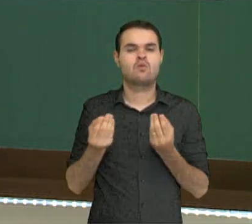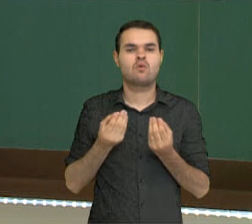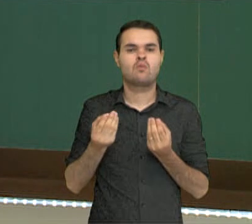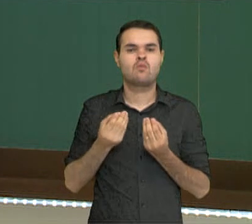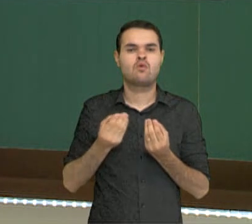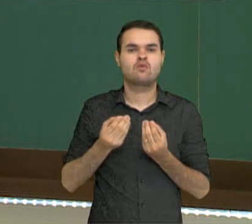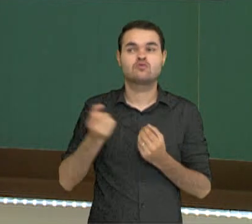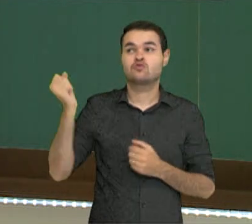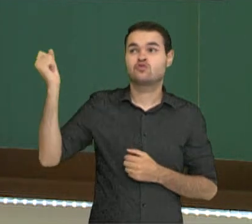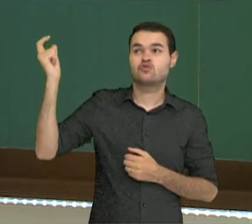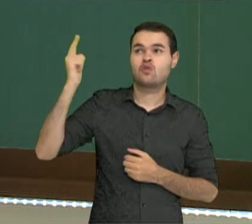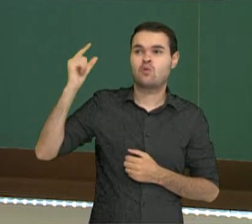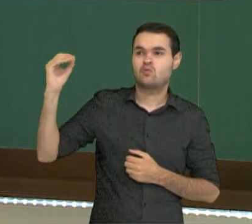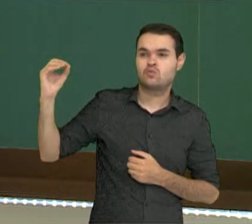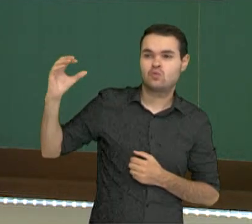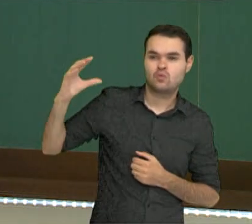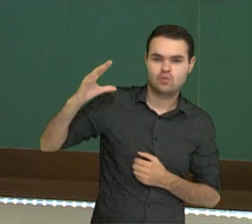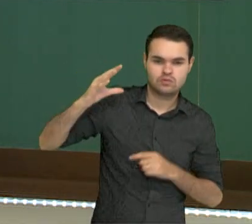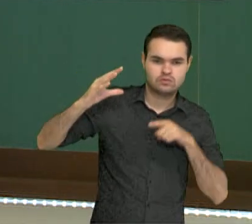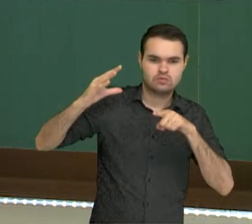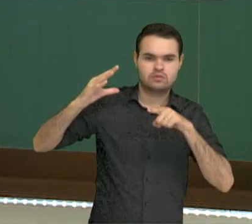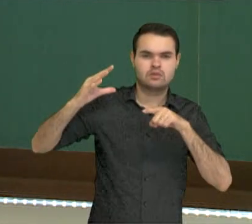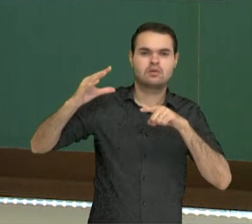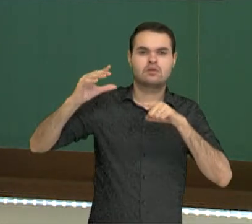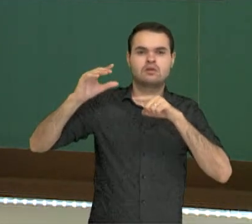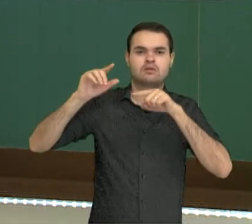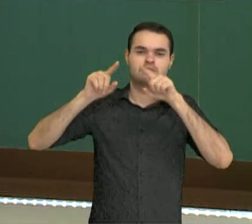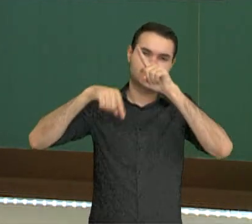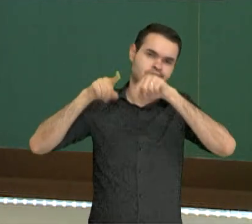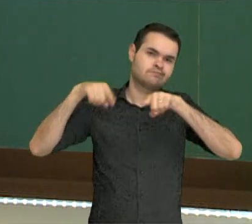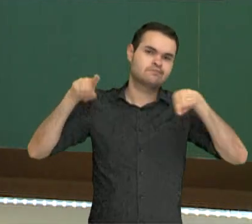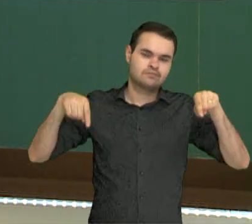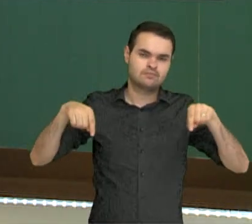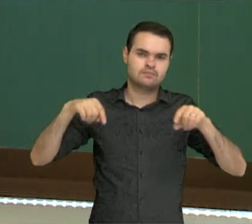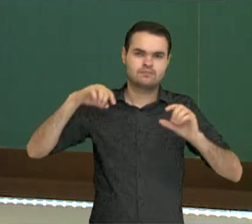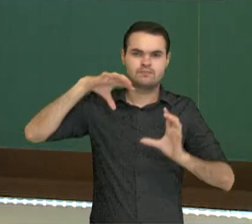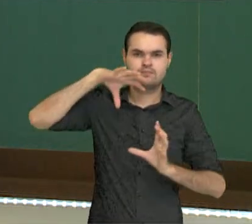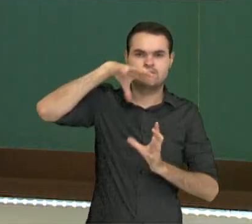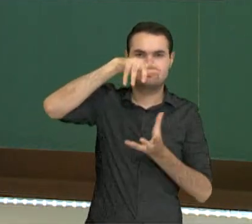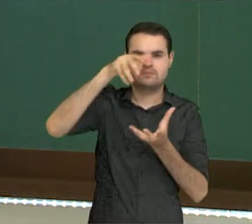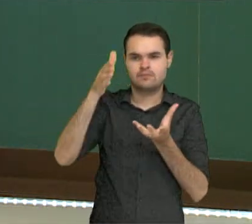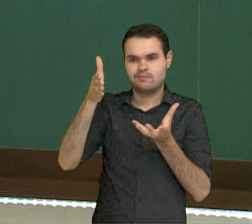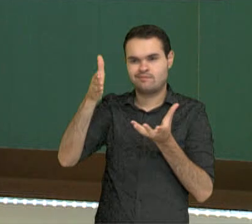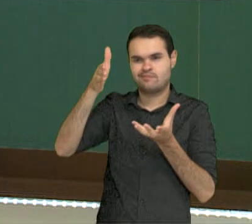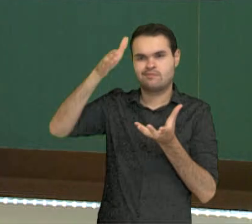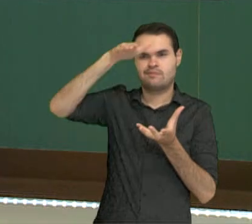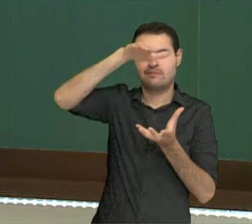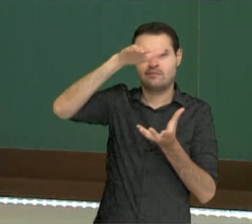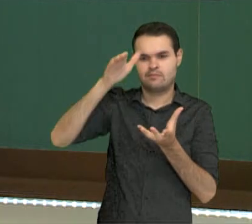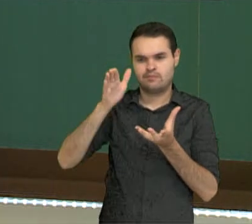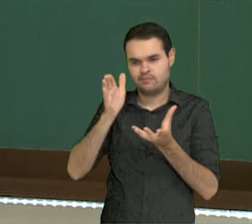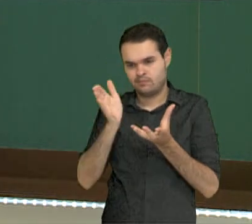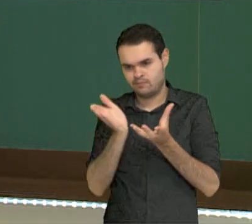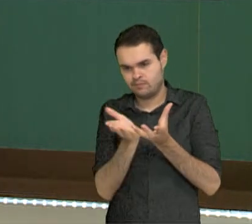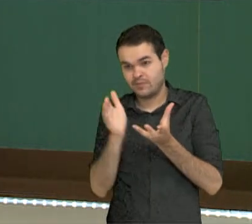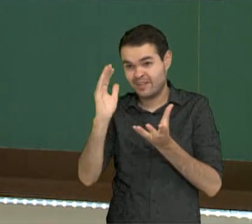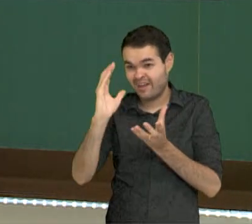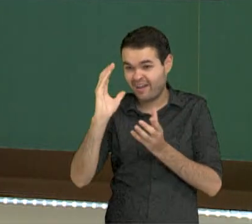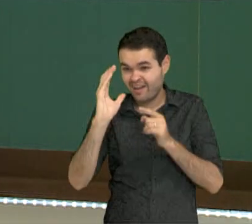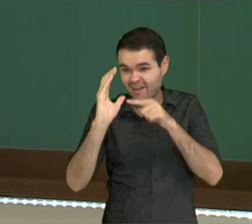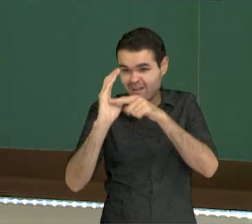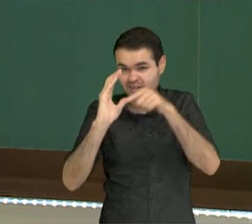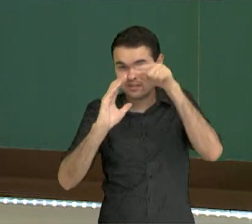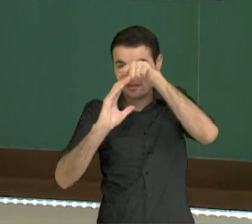a luz e o calor do Sol chegam aqui na Terra. Em algumas partes, chegam de forma mais intensa. Em outras